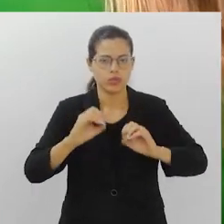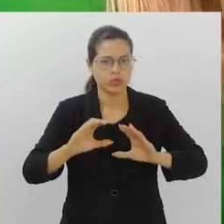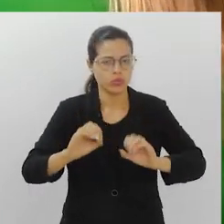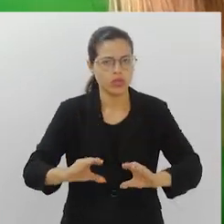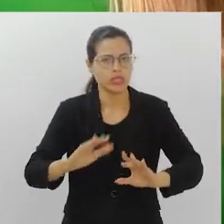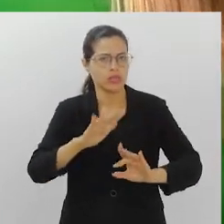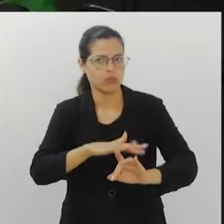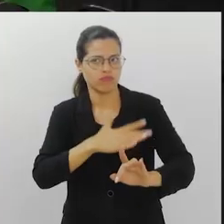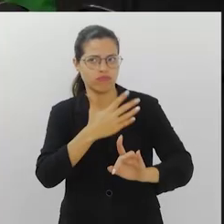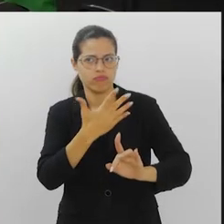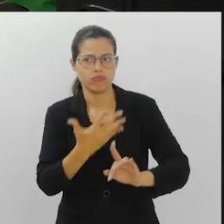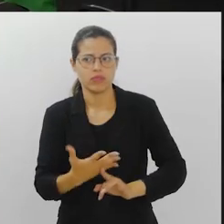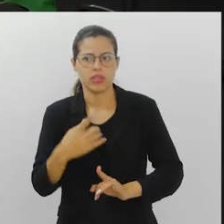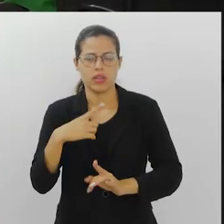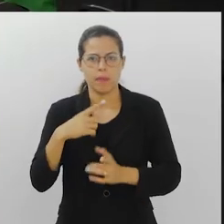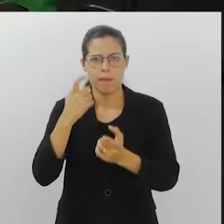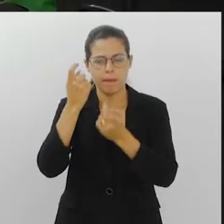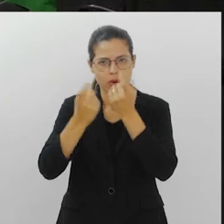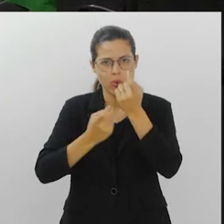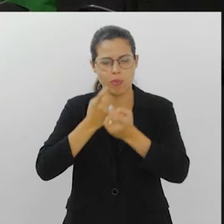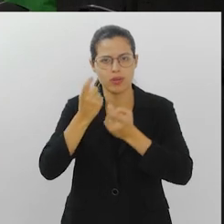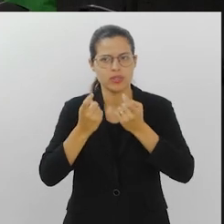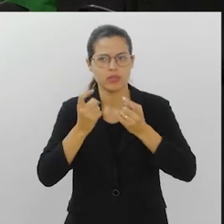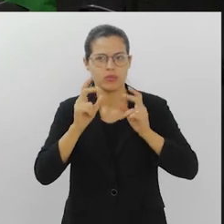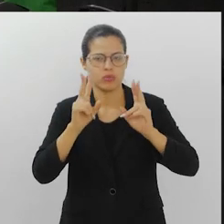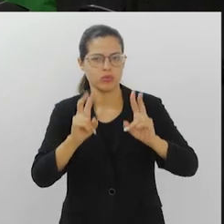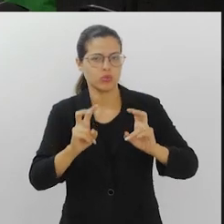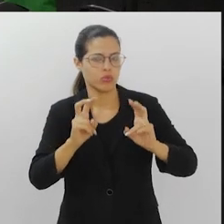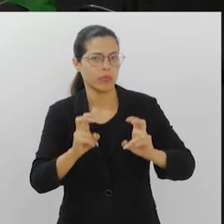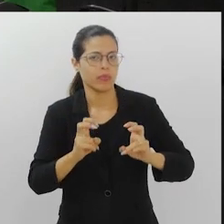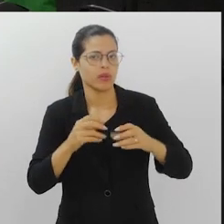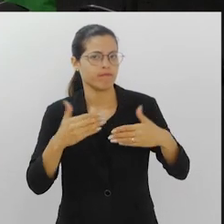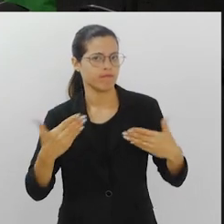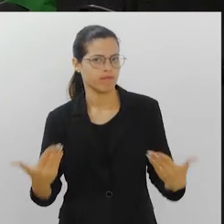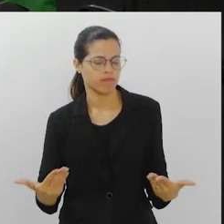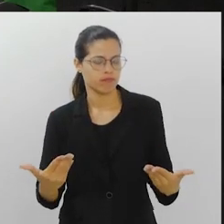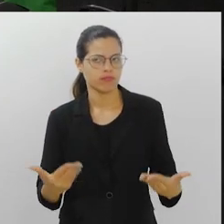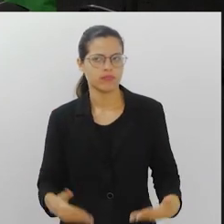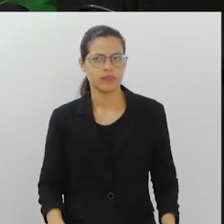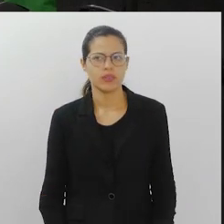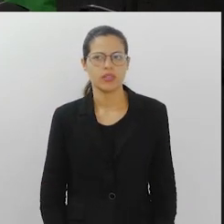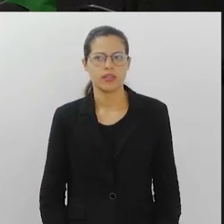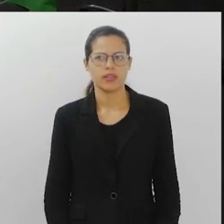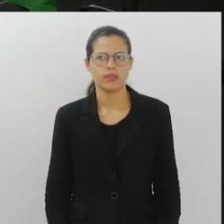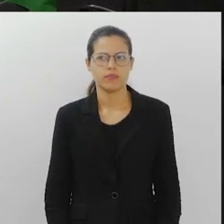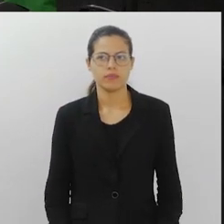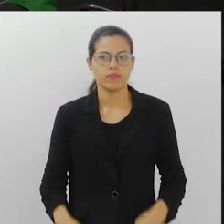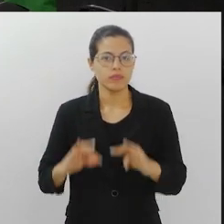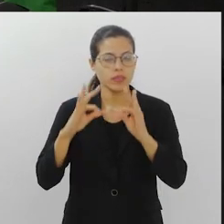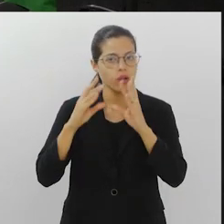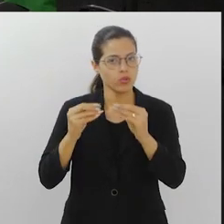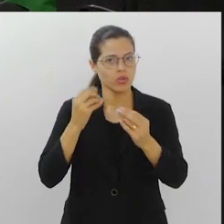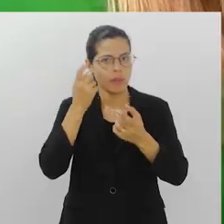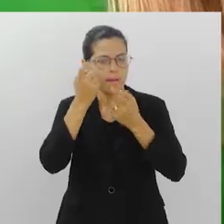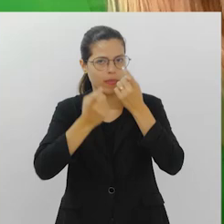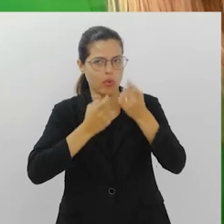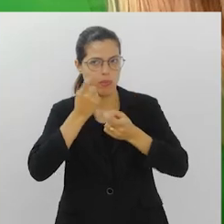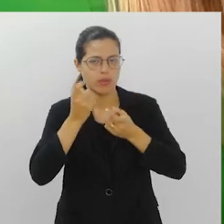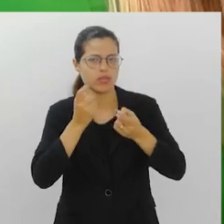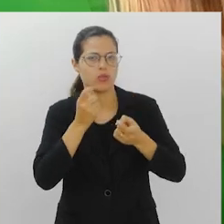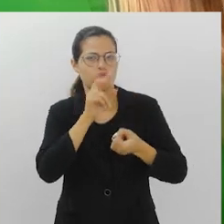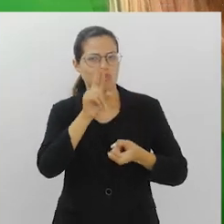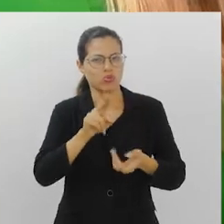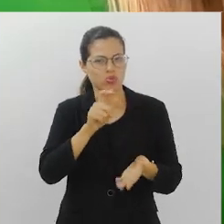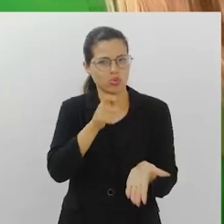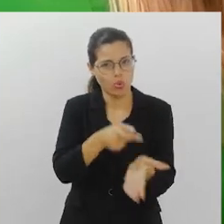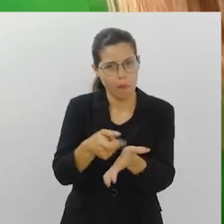ambiental que a Fred fala muito sobre isso. Fred tem uma preocupação muito grande nessa questão. Então, assim, toda essa preocupação de